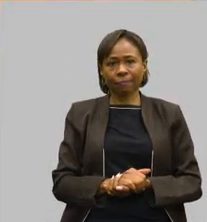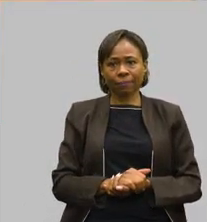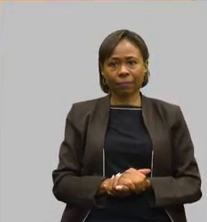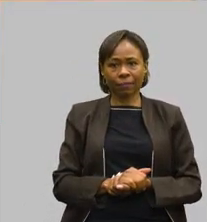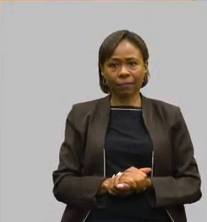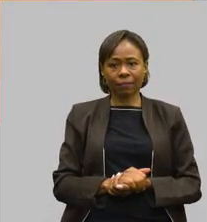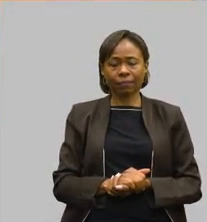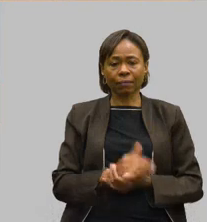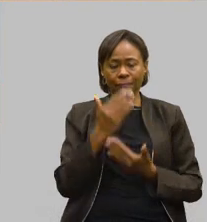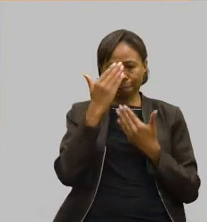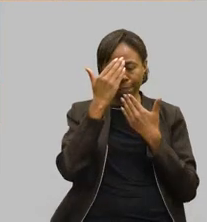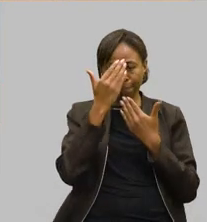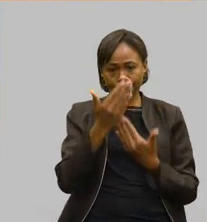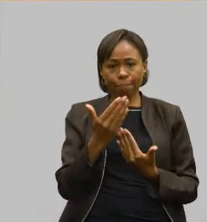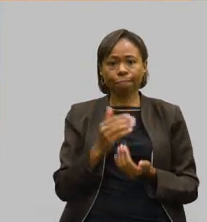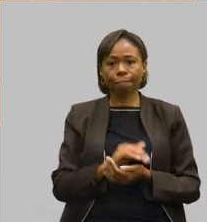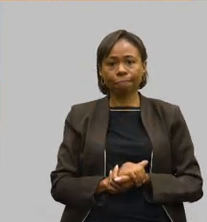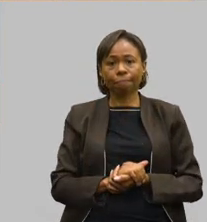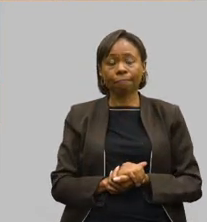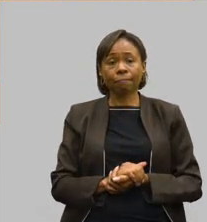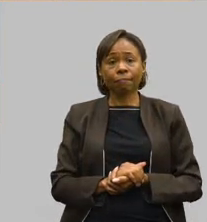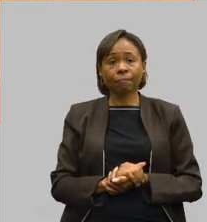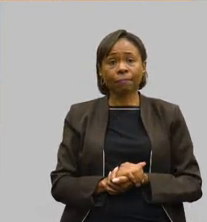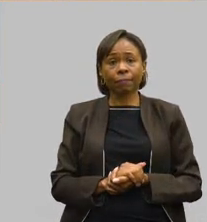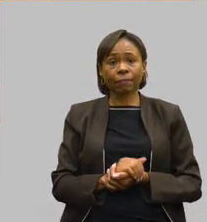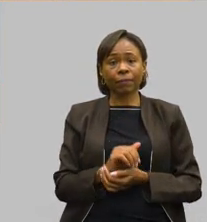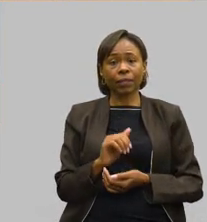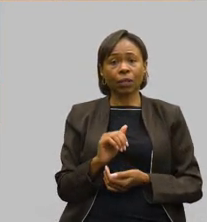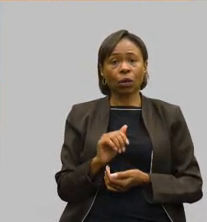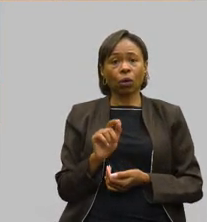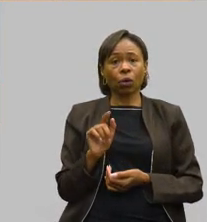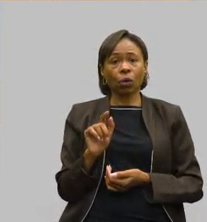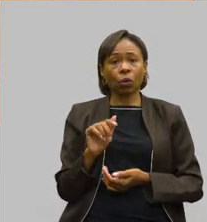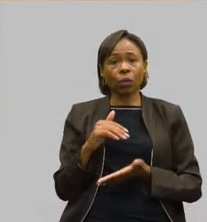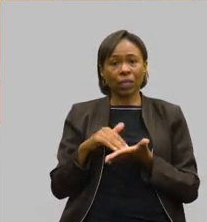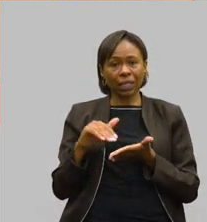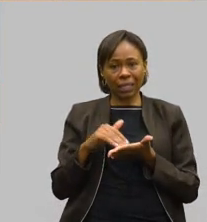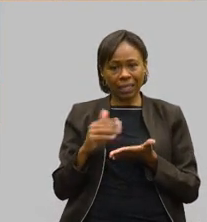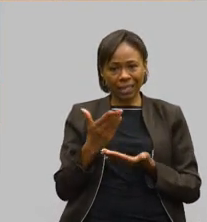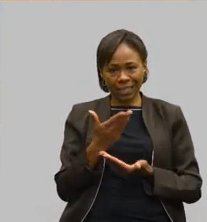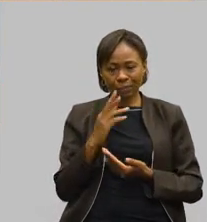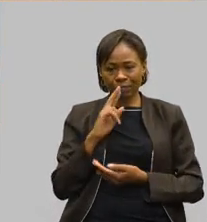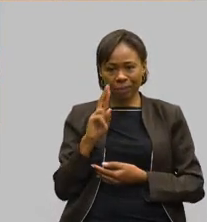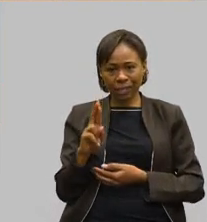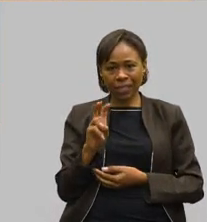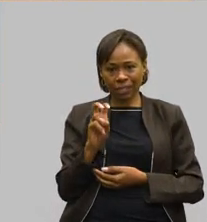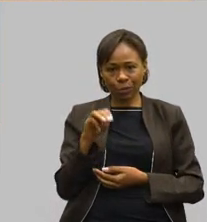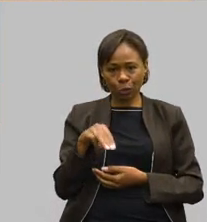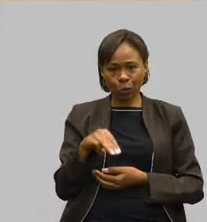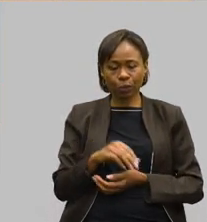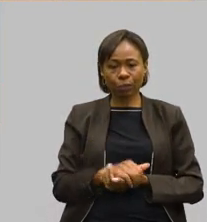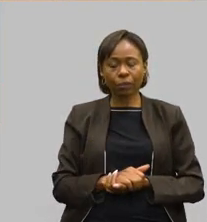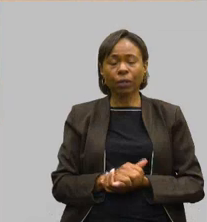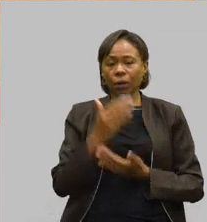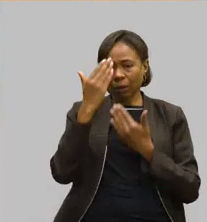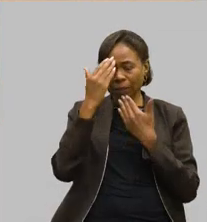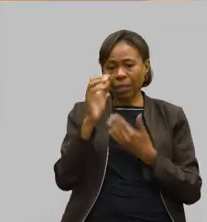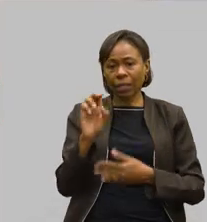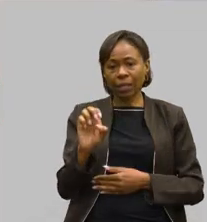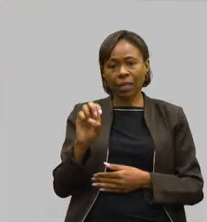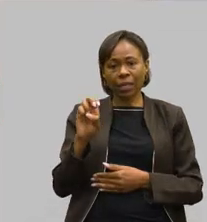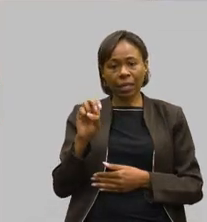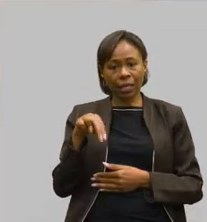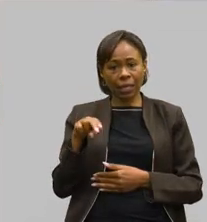Cândido. Secretária, Alê Portela. Ela tem até cinco minutos. Muito obrigada, deputado Enes Cândido. Realmente,